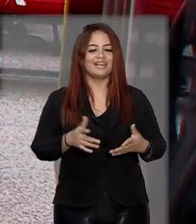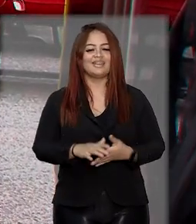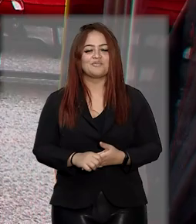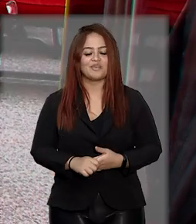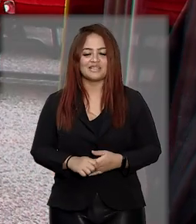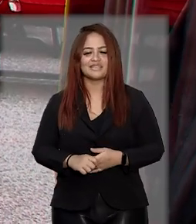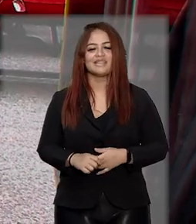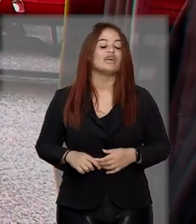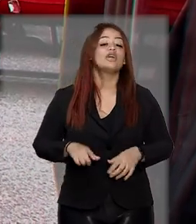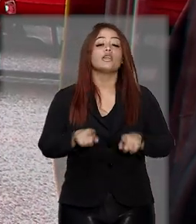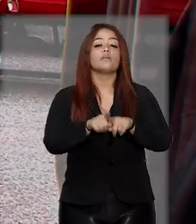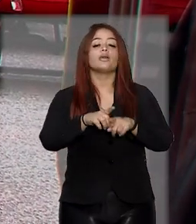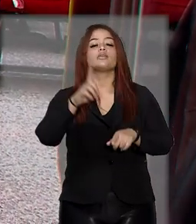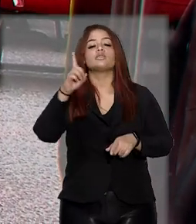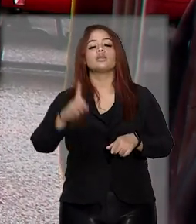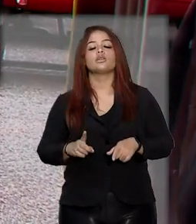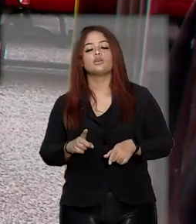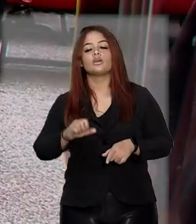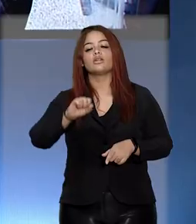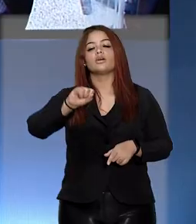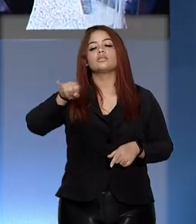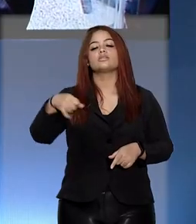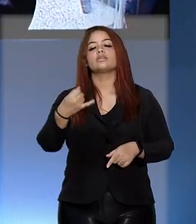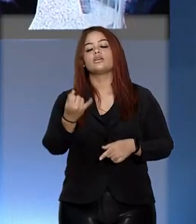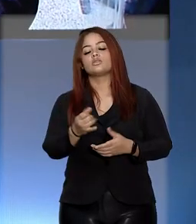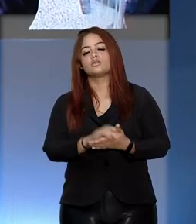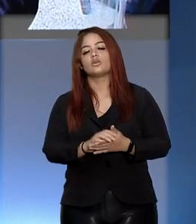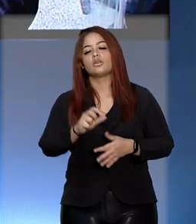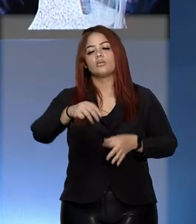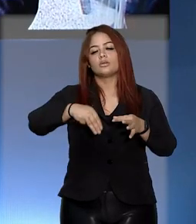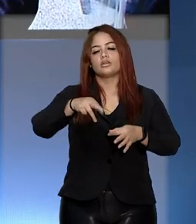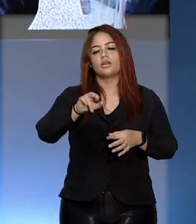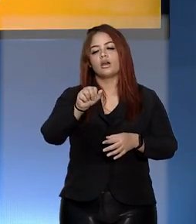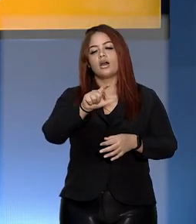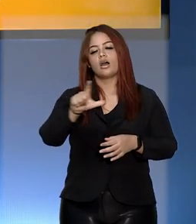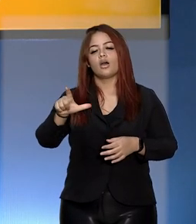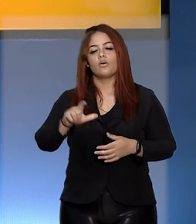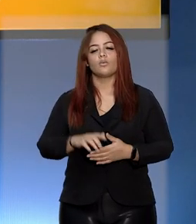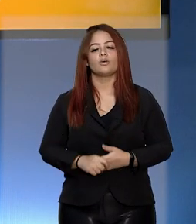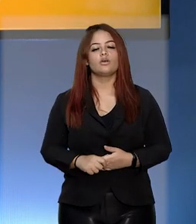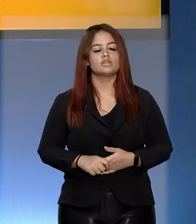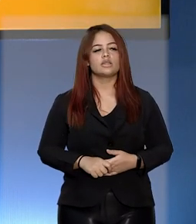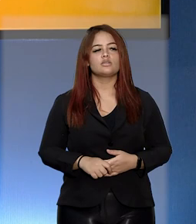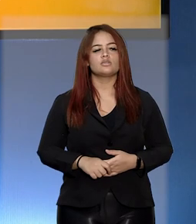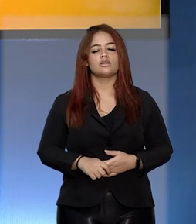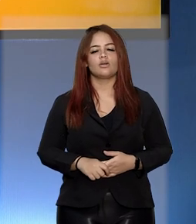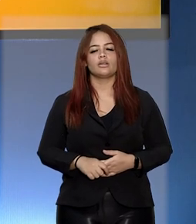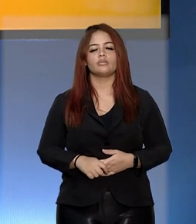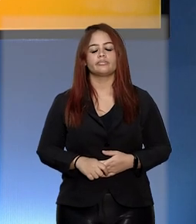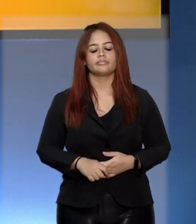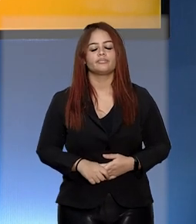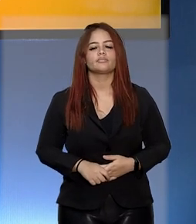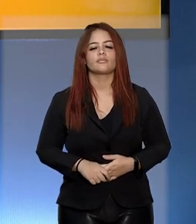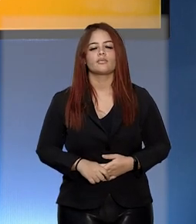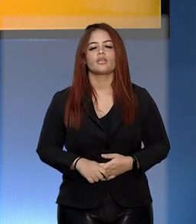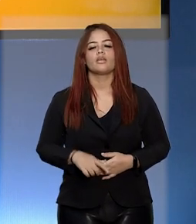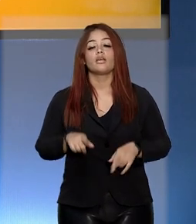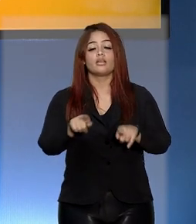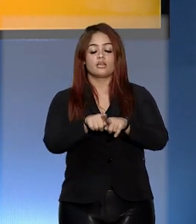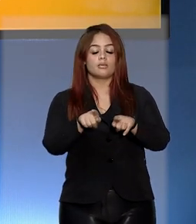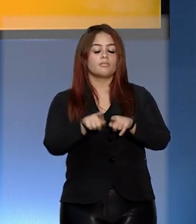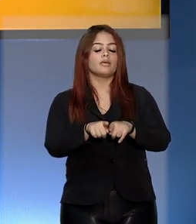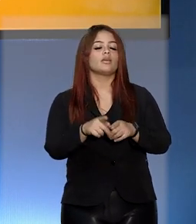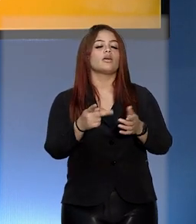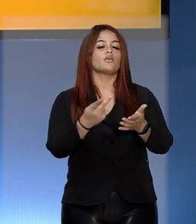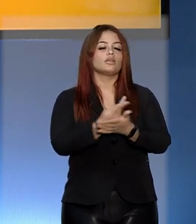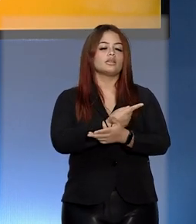de diretor da revista do STJ, foi eleito o ministro Raul Araújo. Na mesma sessão do pleno, foi realizada a